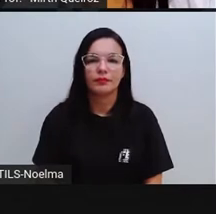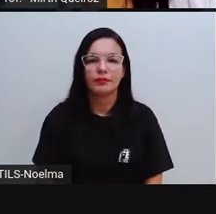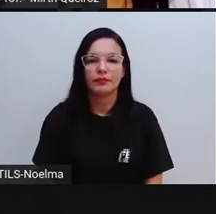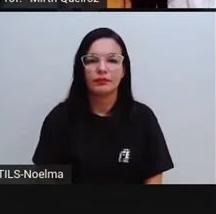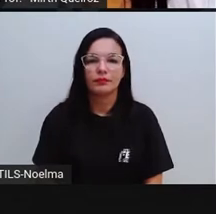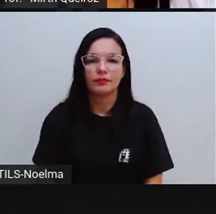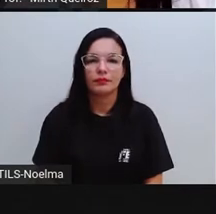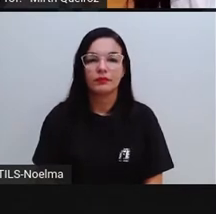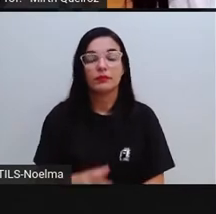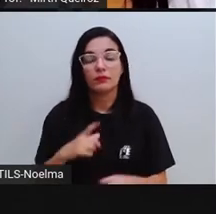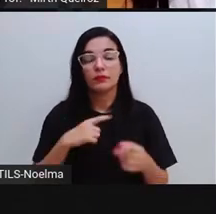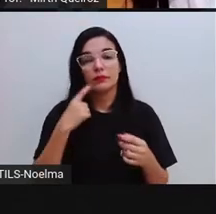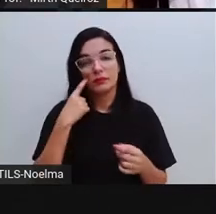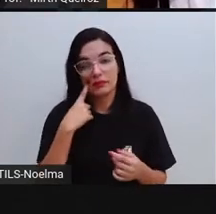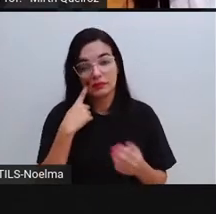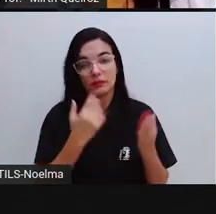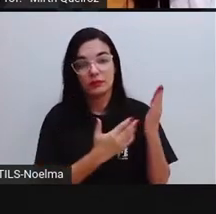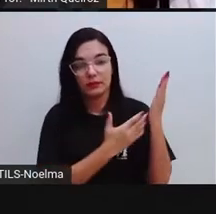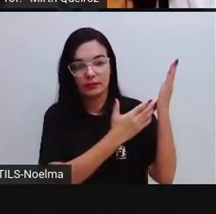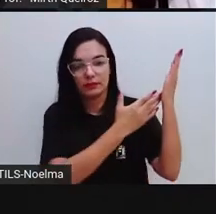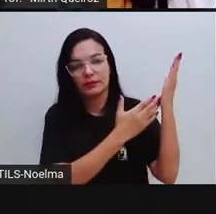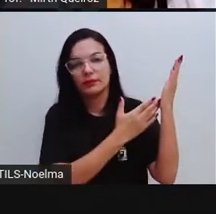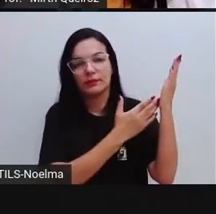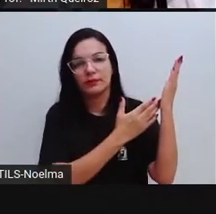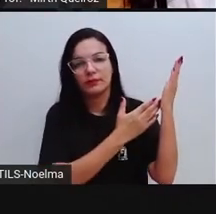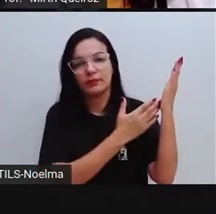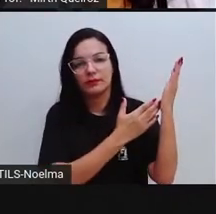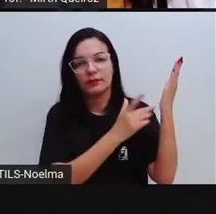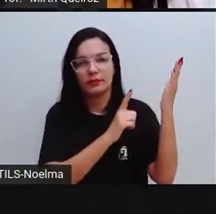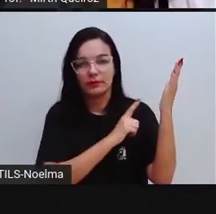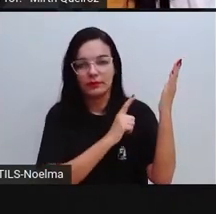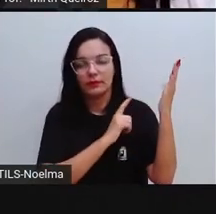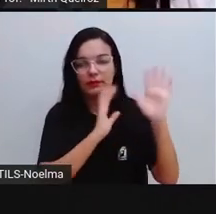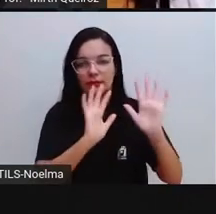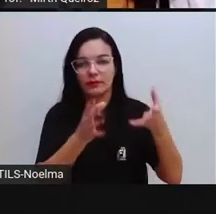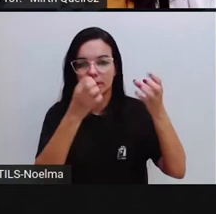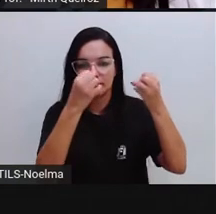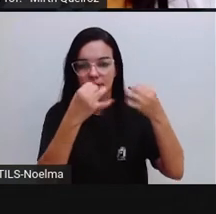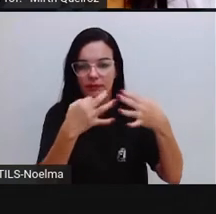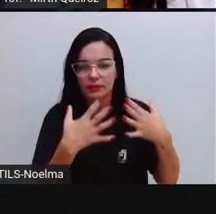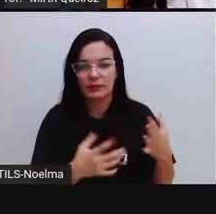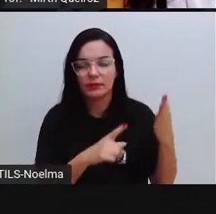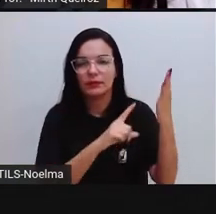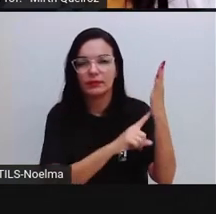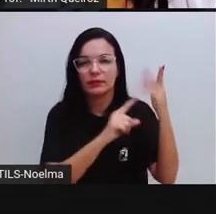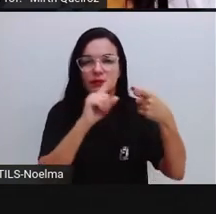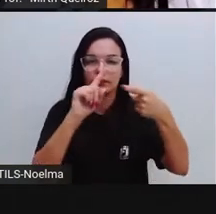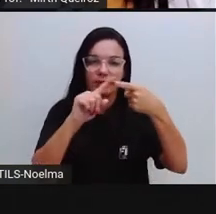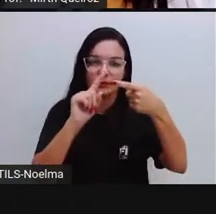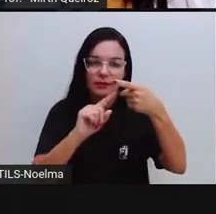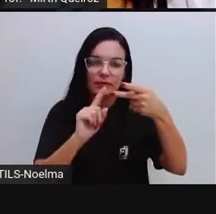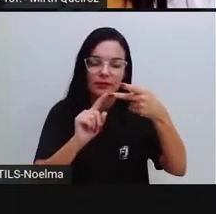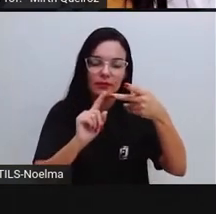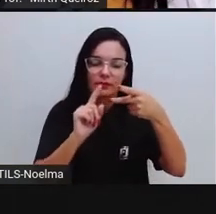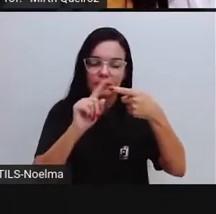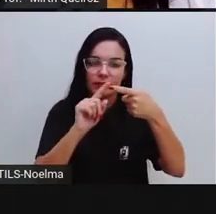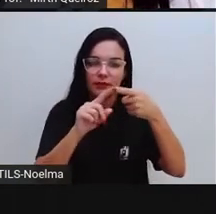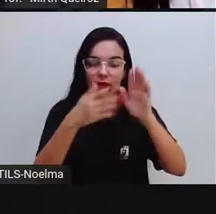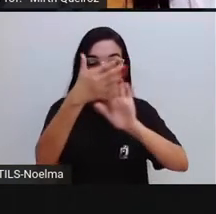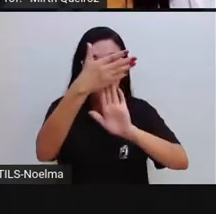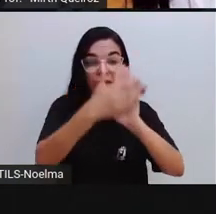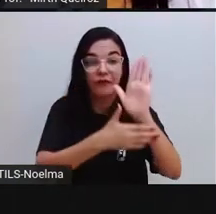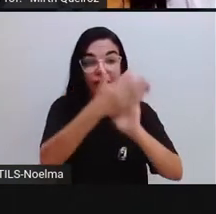Então, nós temos, na capa do jornal, o cabeçalho, onde nós vamos ter a logomarca, né? Do jornal,